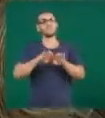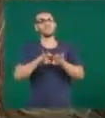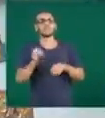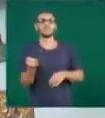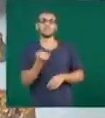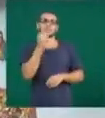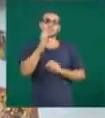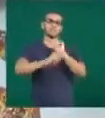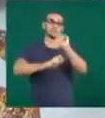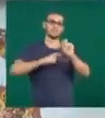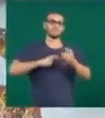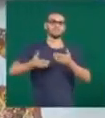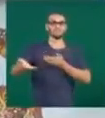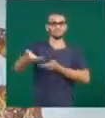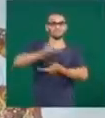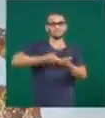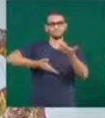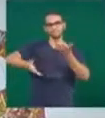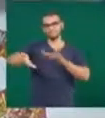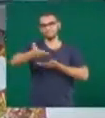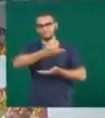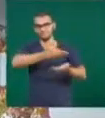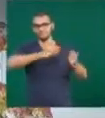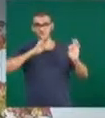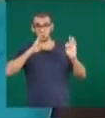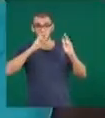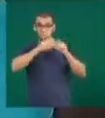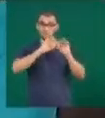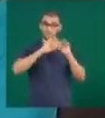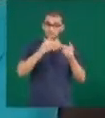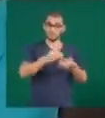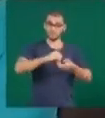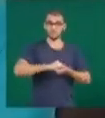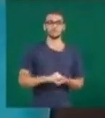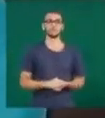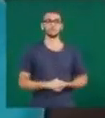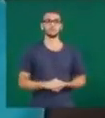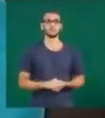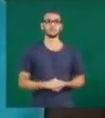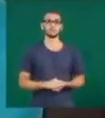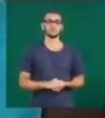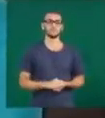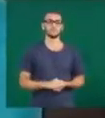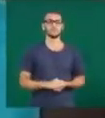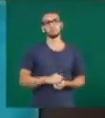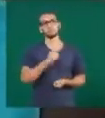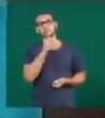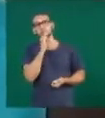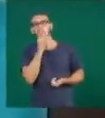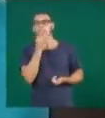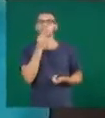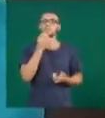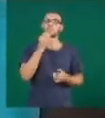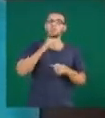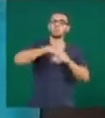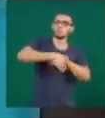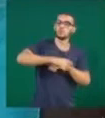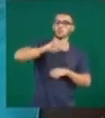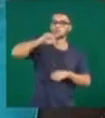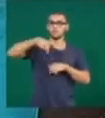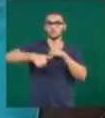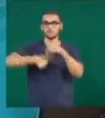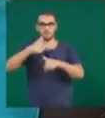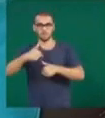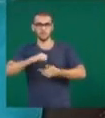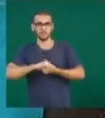importante, a interação de todos os membros da família. No tempo livre, talvez à noite, depois do trabalho, é muito importante